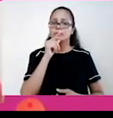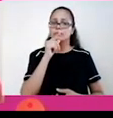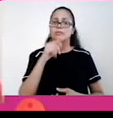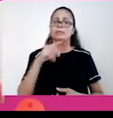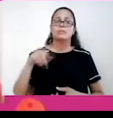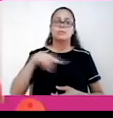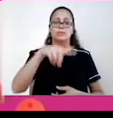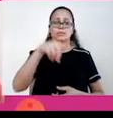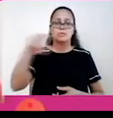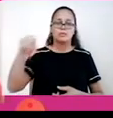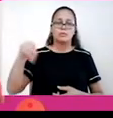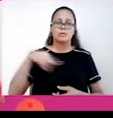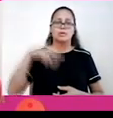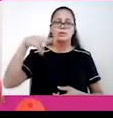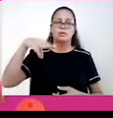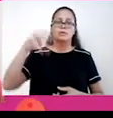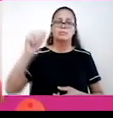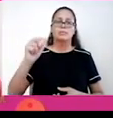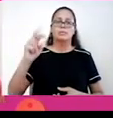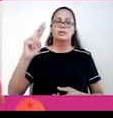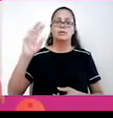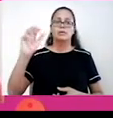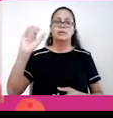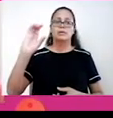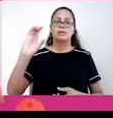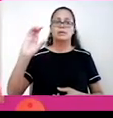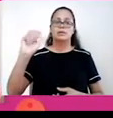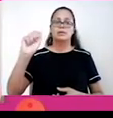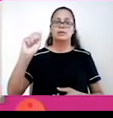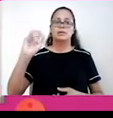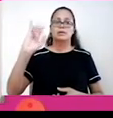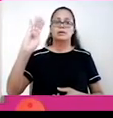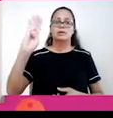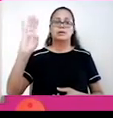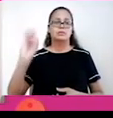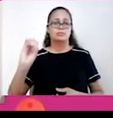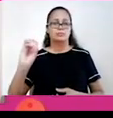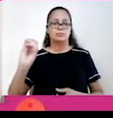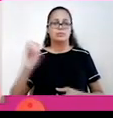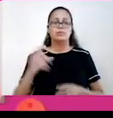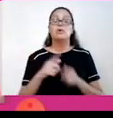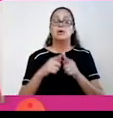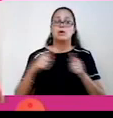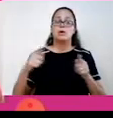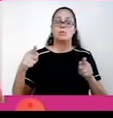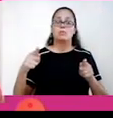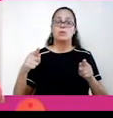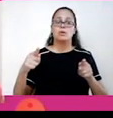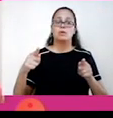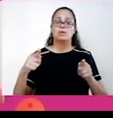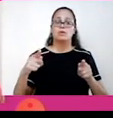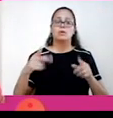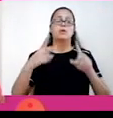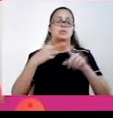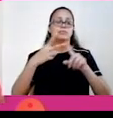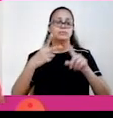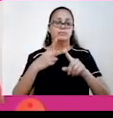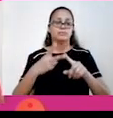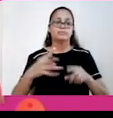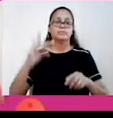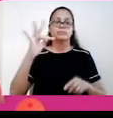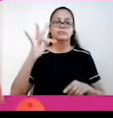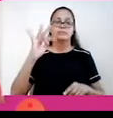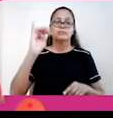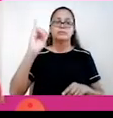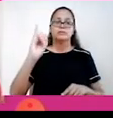aqui a indicação de dois principais, o lago de Maracaibo, na Venezuela, ele tem 14 mil quilômetros quadrados, ele é o maior da região. E o outro lago é o lago